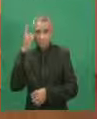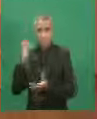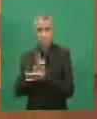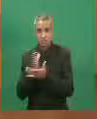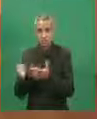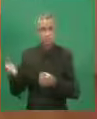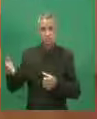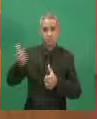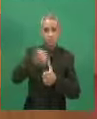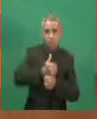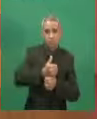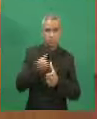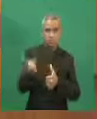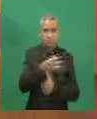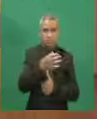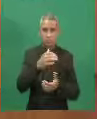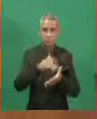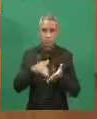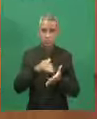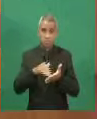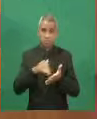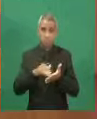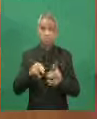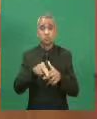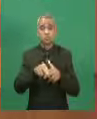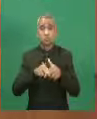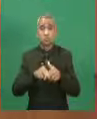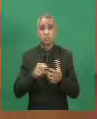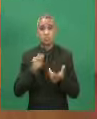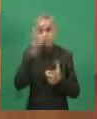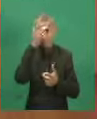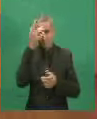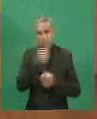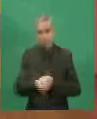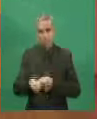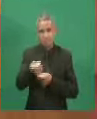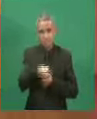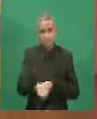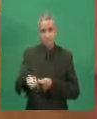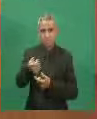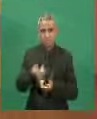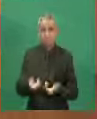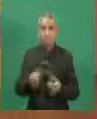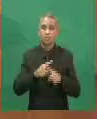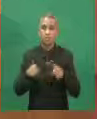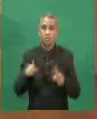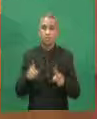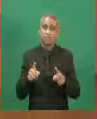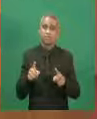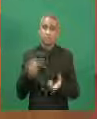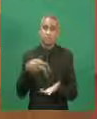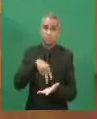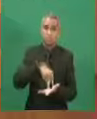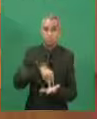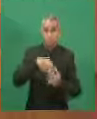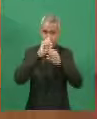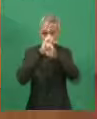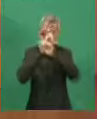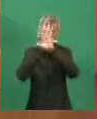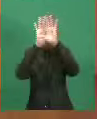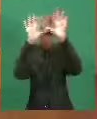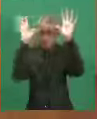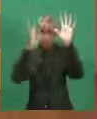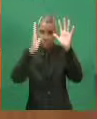o objetivo, claro, foi de tentar criar uma situação de contradição. Mas está muito clara a situação